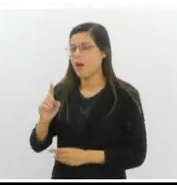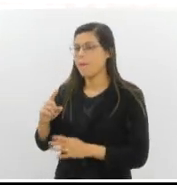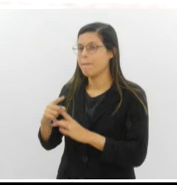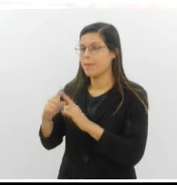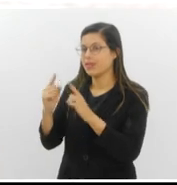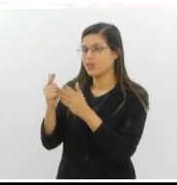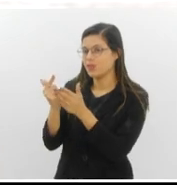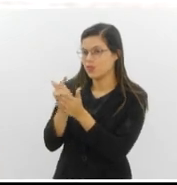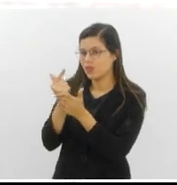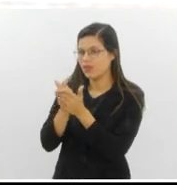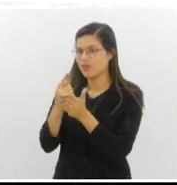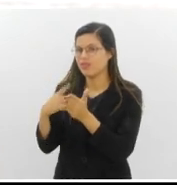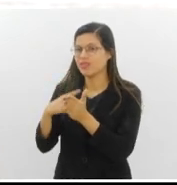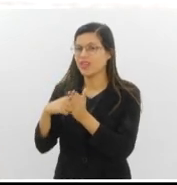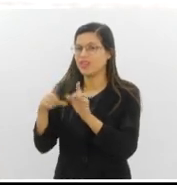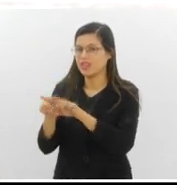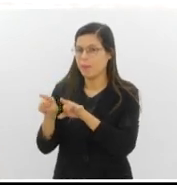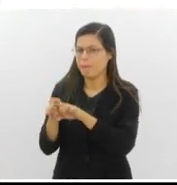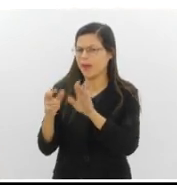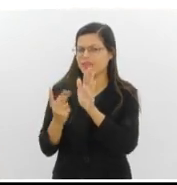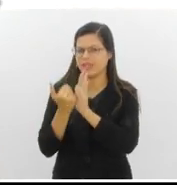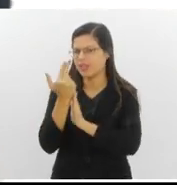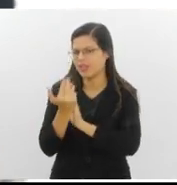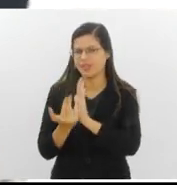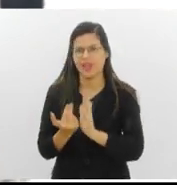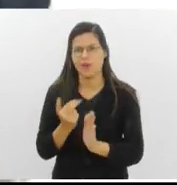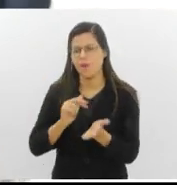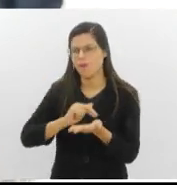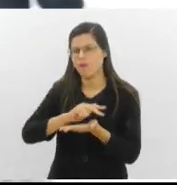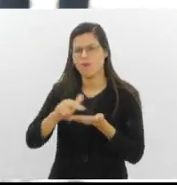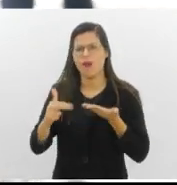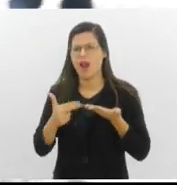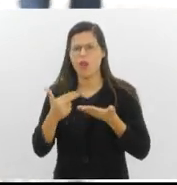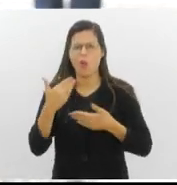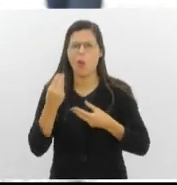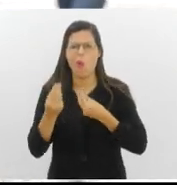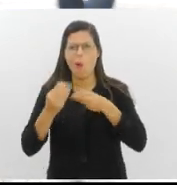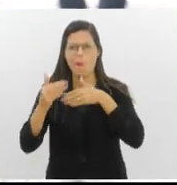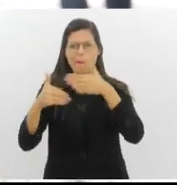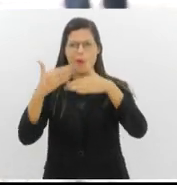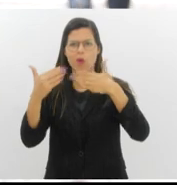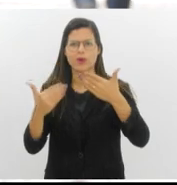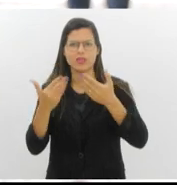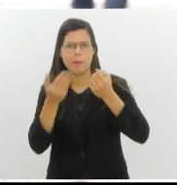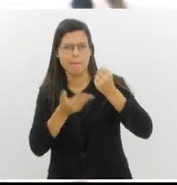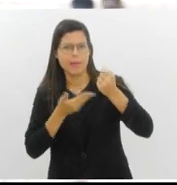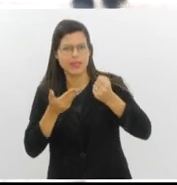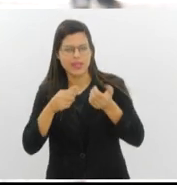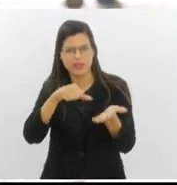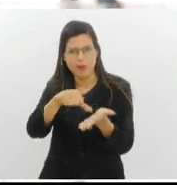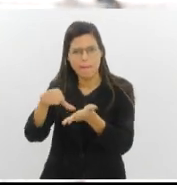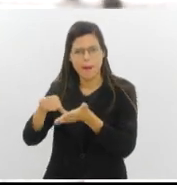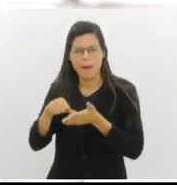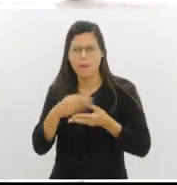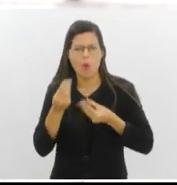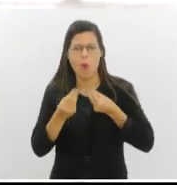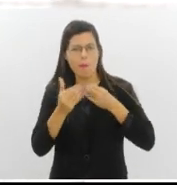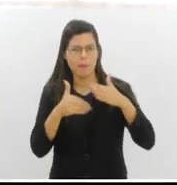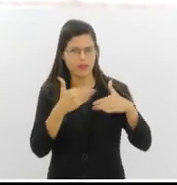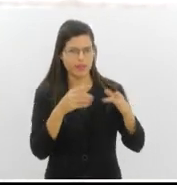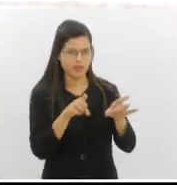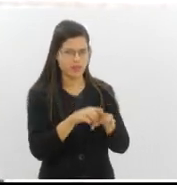ilustrações. Conta um pouquinho para a gente sobre esse processo de fazer umas ilustrações baseadas em mapas hidrográficas. Como é foi esse processo também?